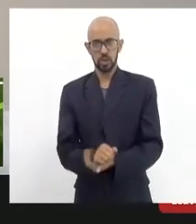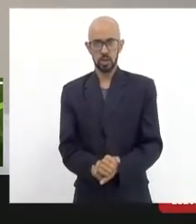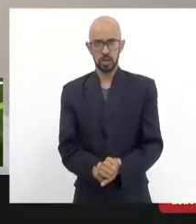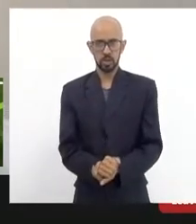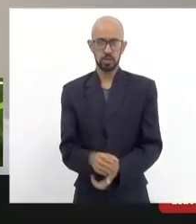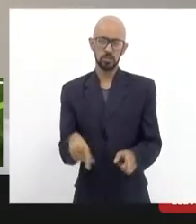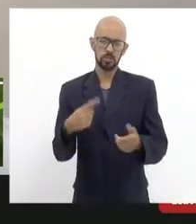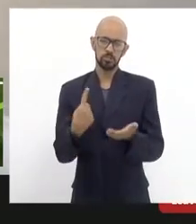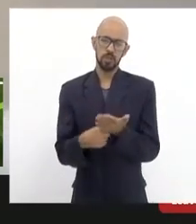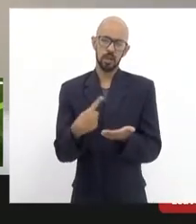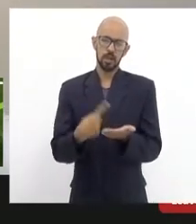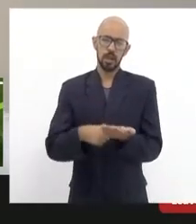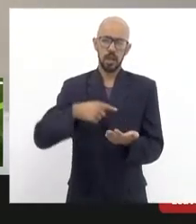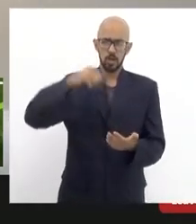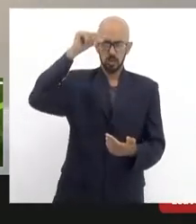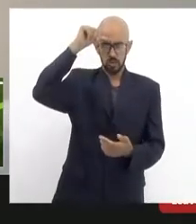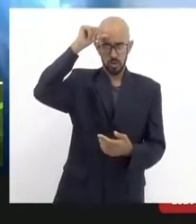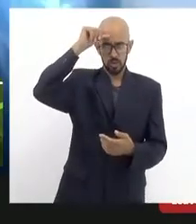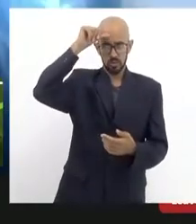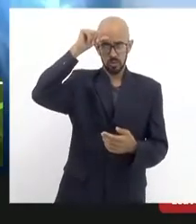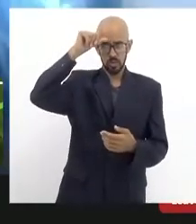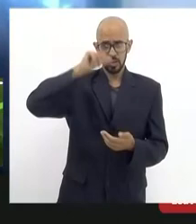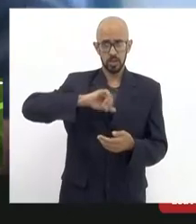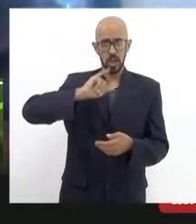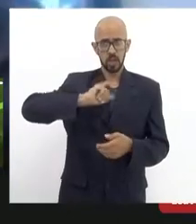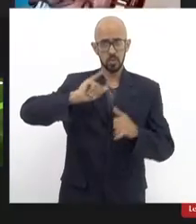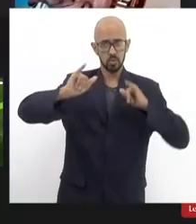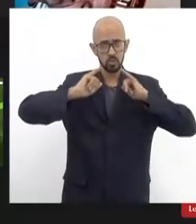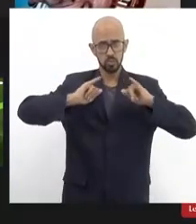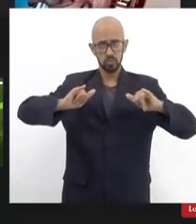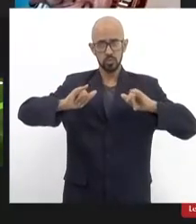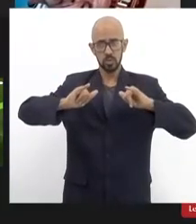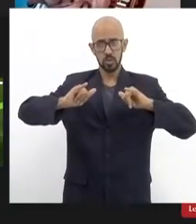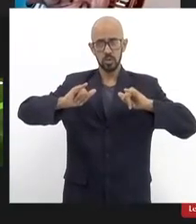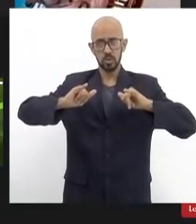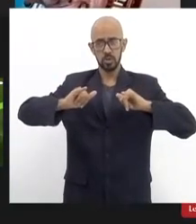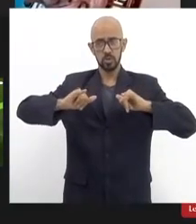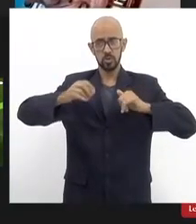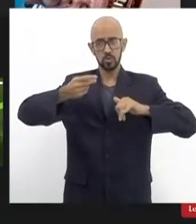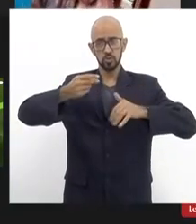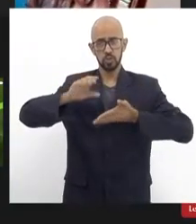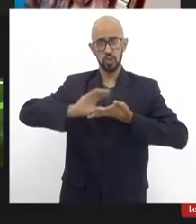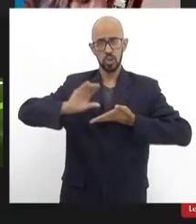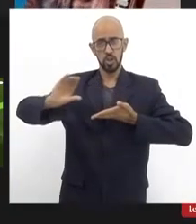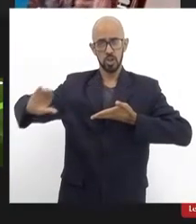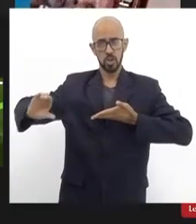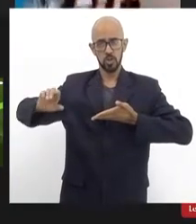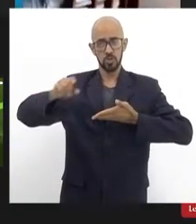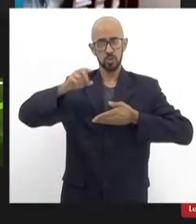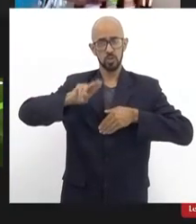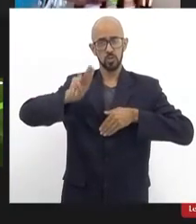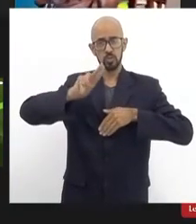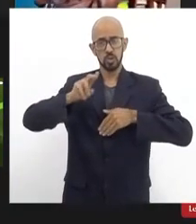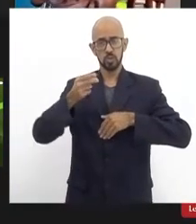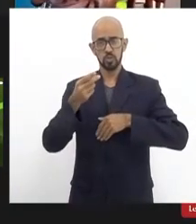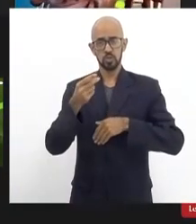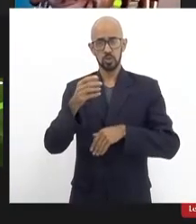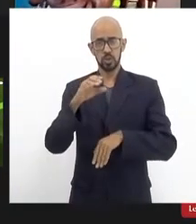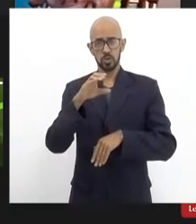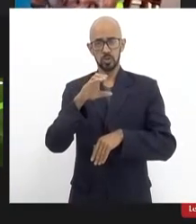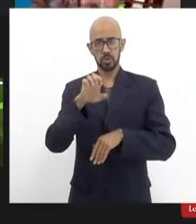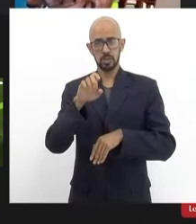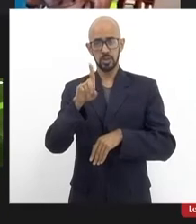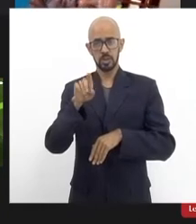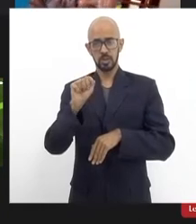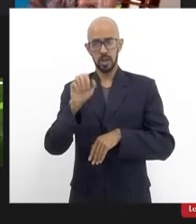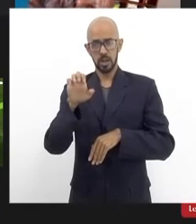Cláudio Castro ele está anunciando um pacote de obras em tudo que é lugar eles estão usando aquele recurso da privatização da CEDAI que eu fui contra